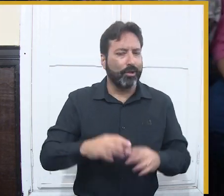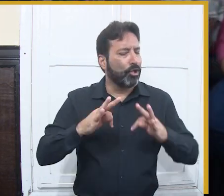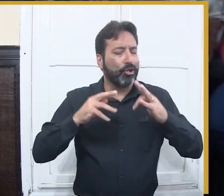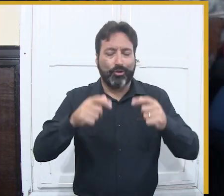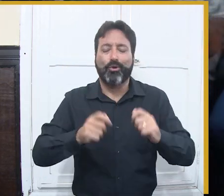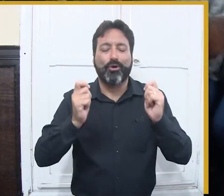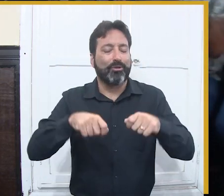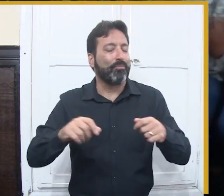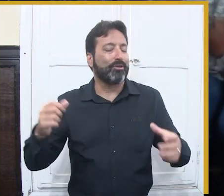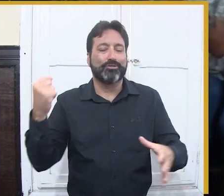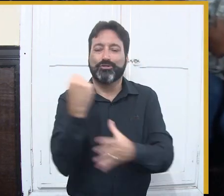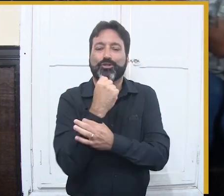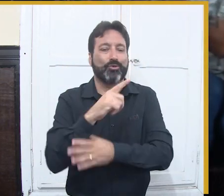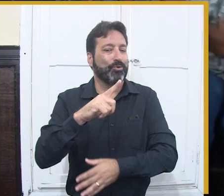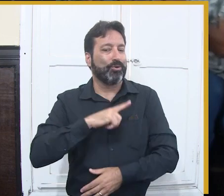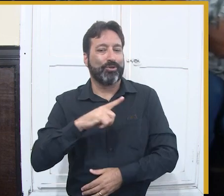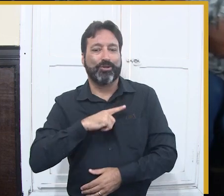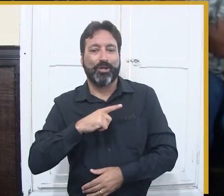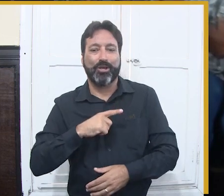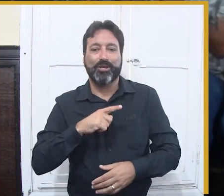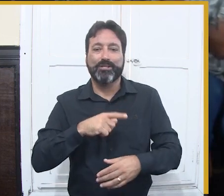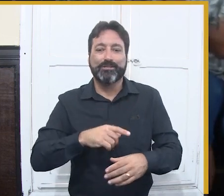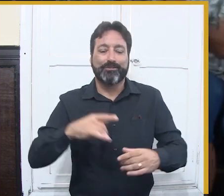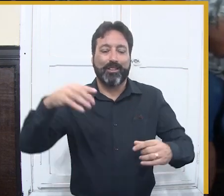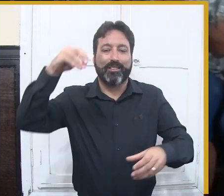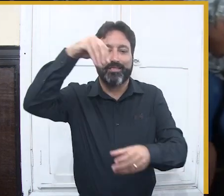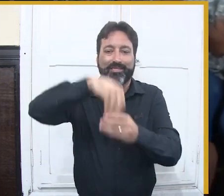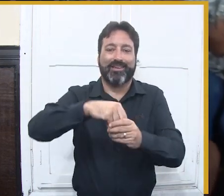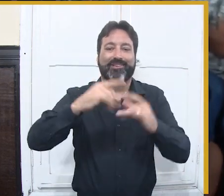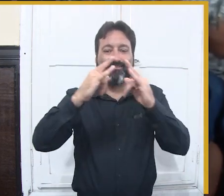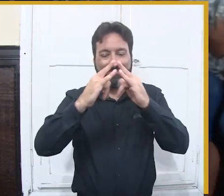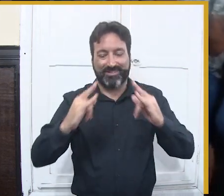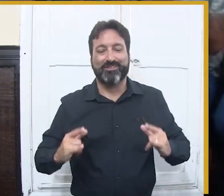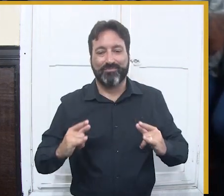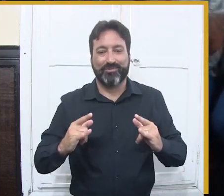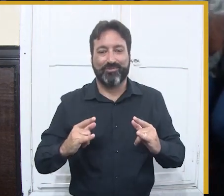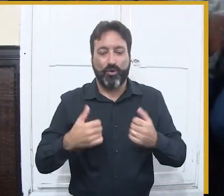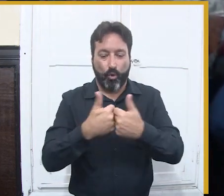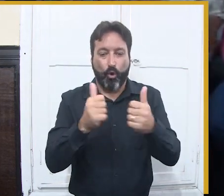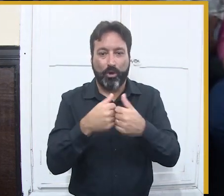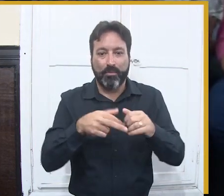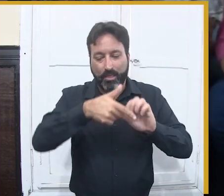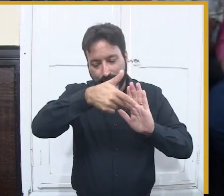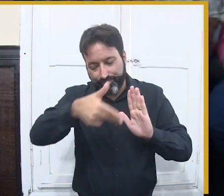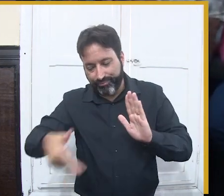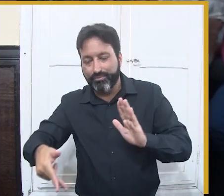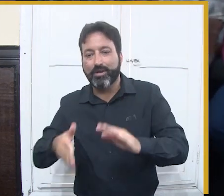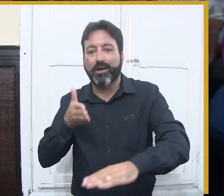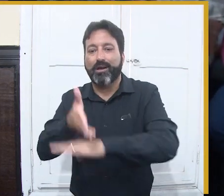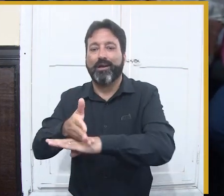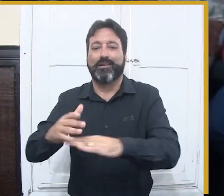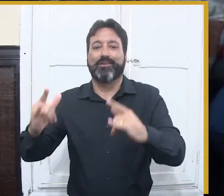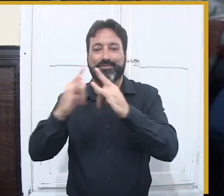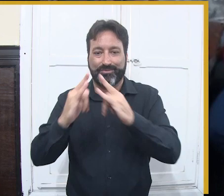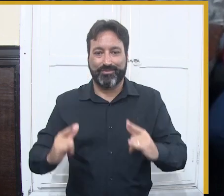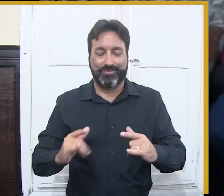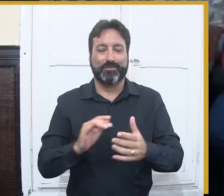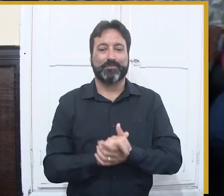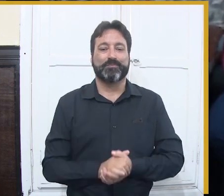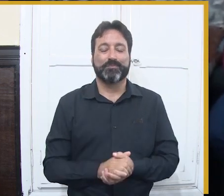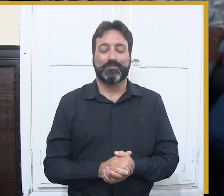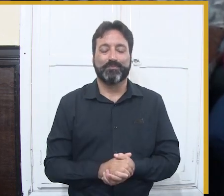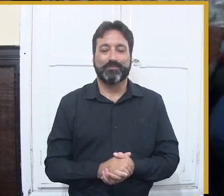que você não pode nem chegar de carro perto do evento, você tem que caminhar quilômetros para poder chegar no evento